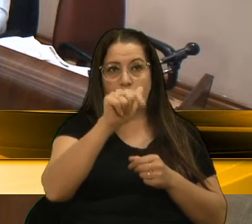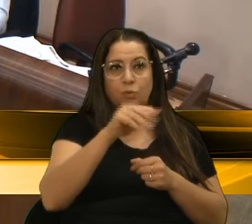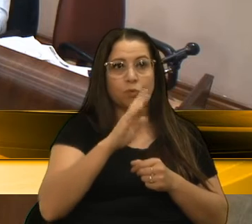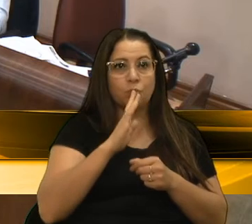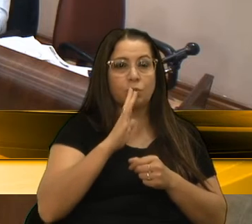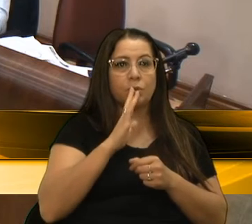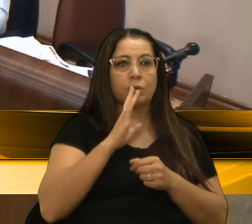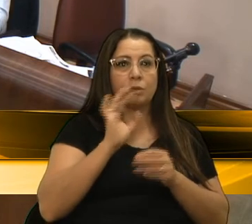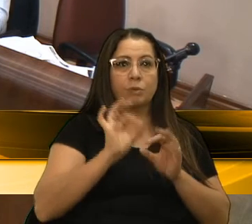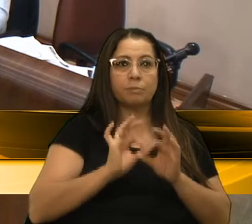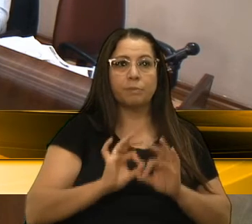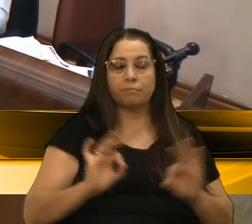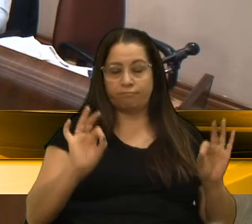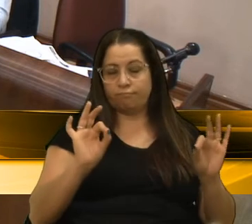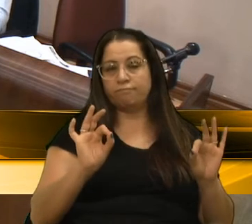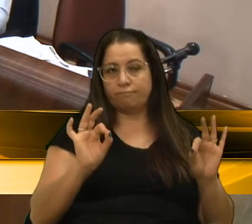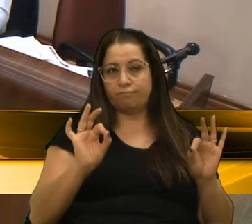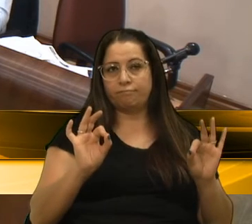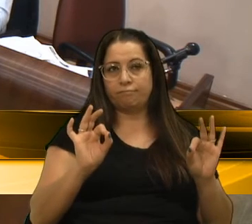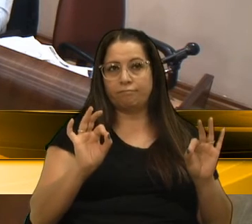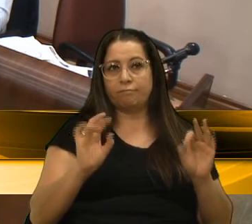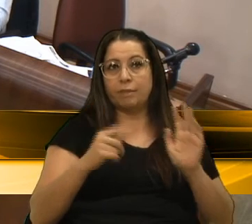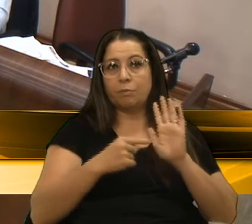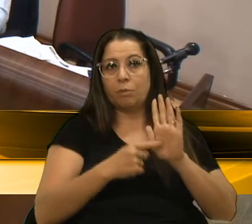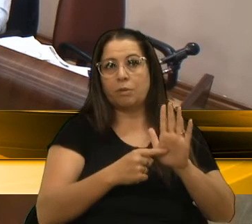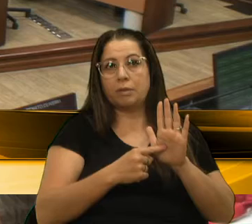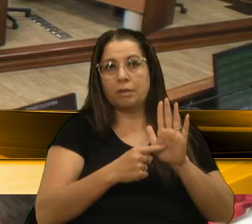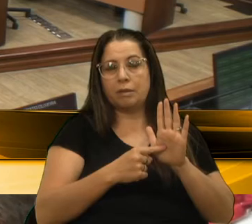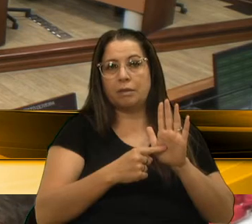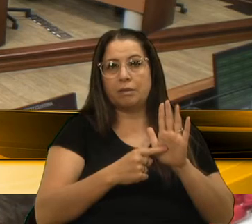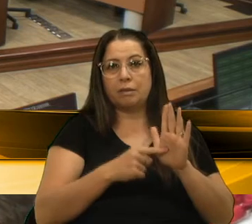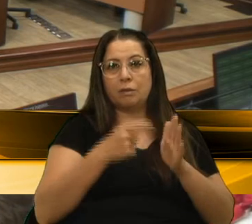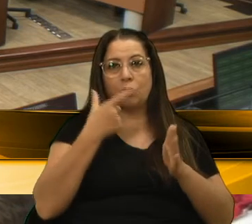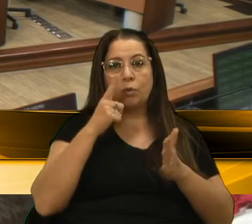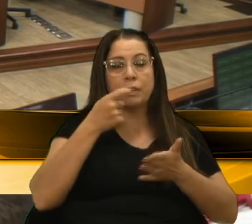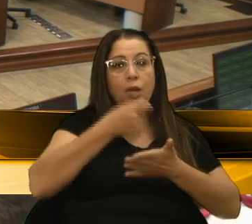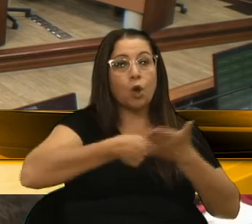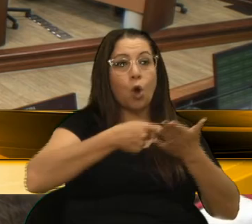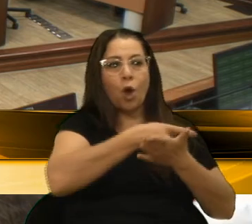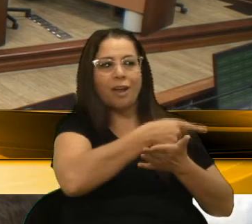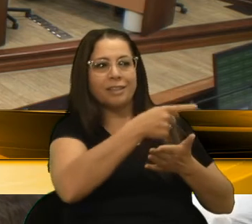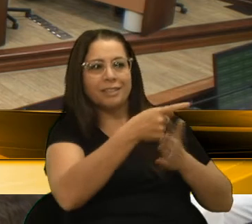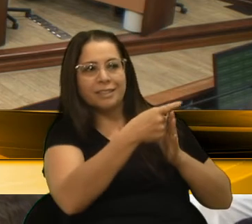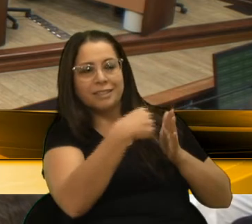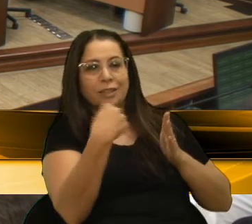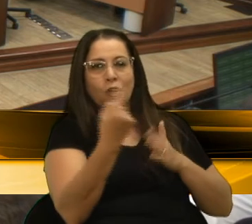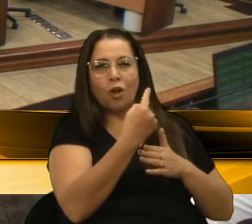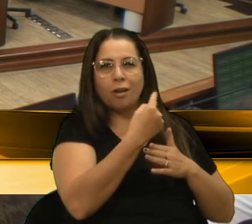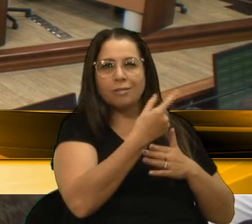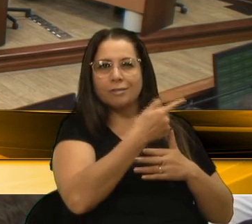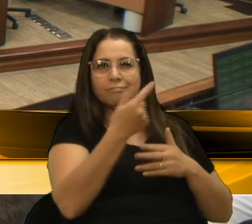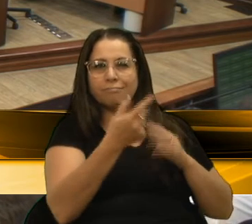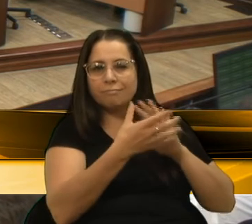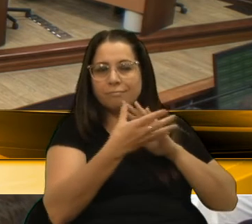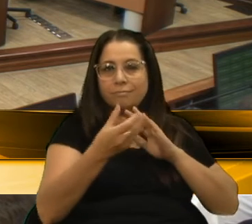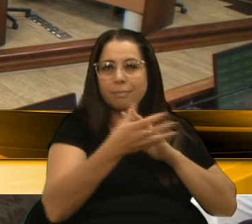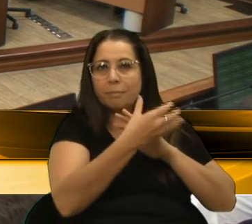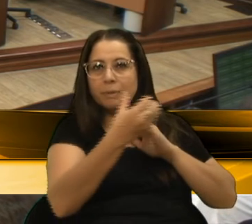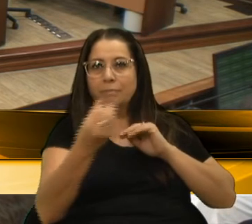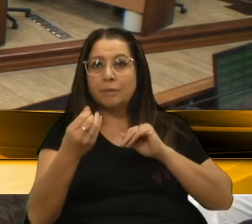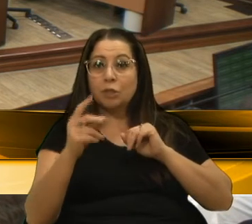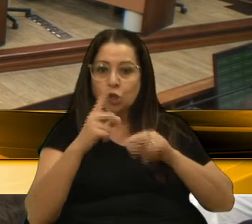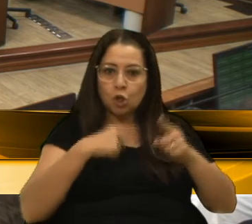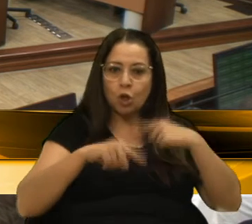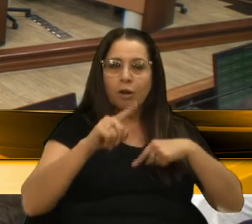a sua simplicidade, estampada no seu rosto, conquista a gente. isso faz com que a gente também se